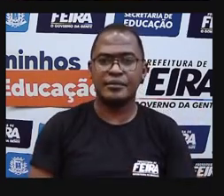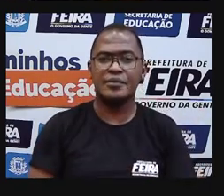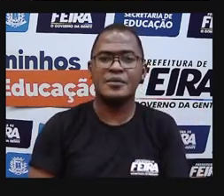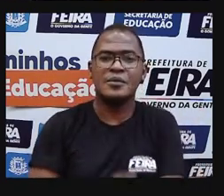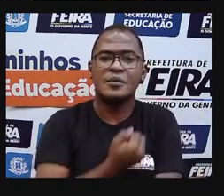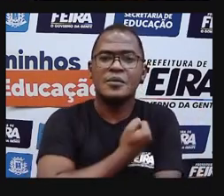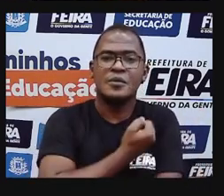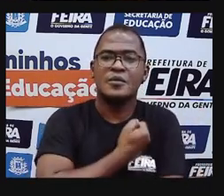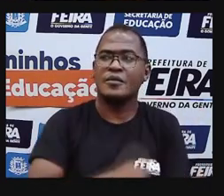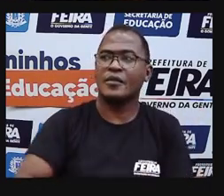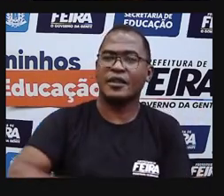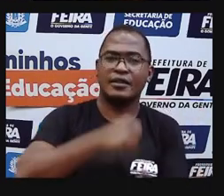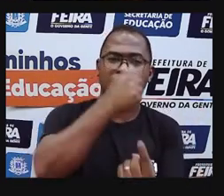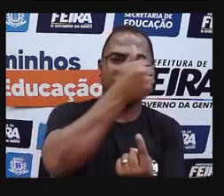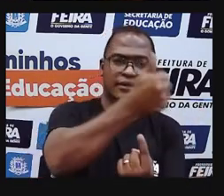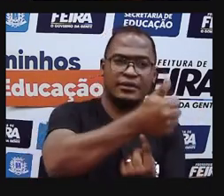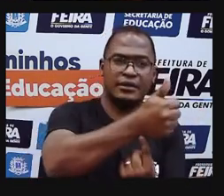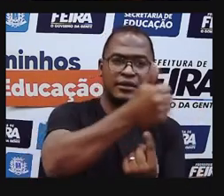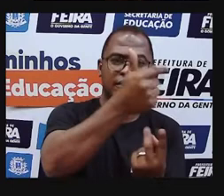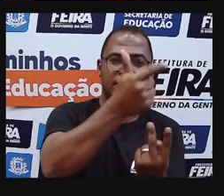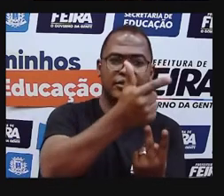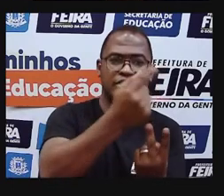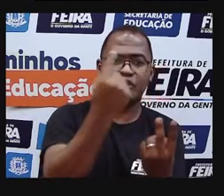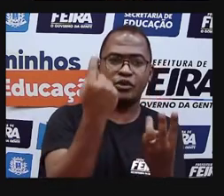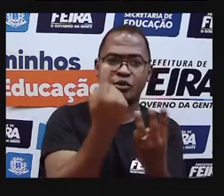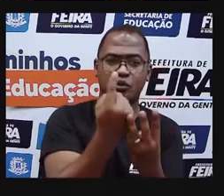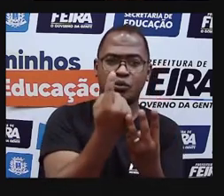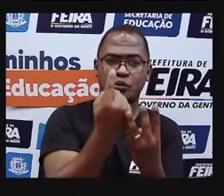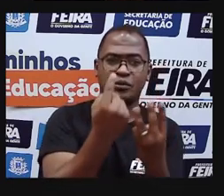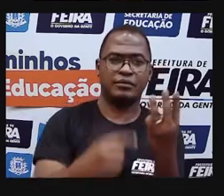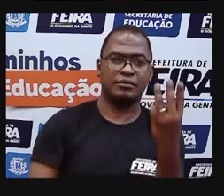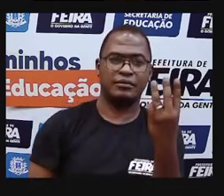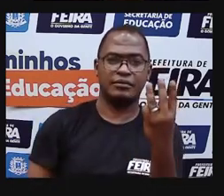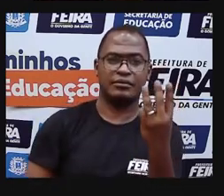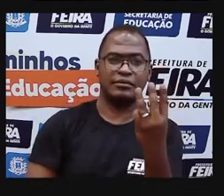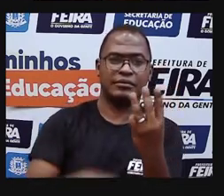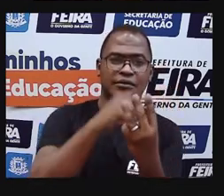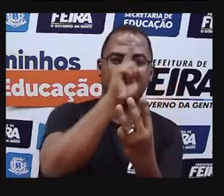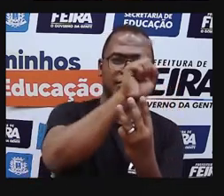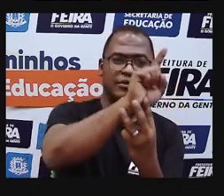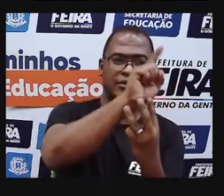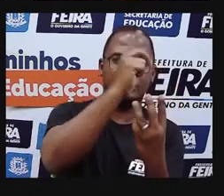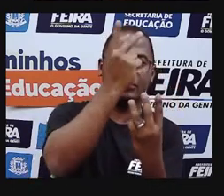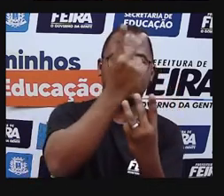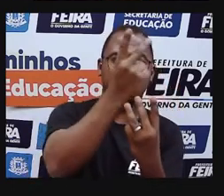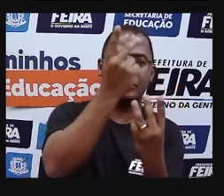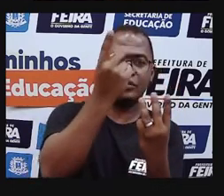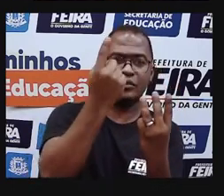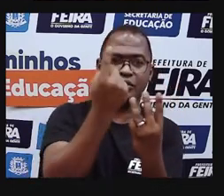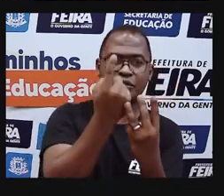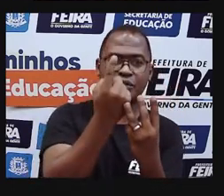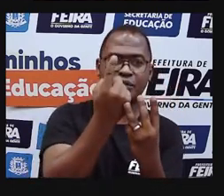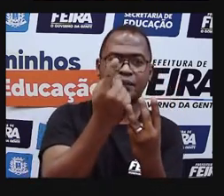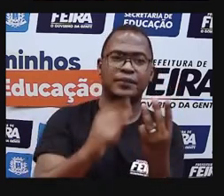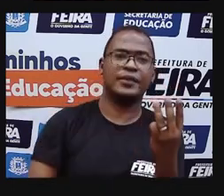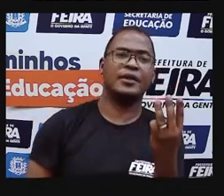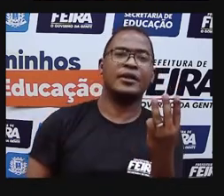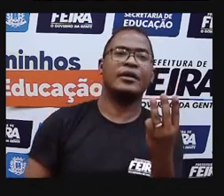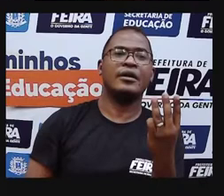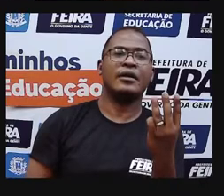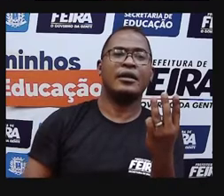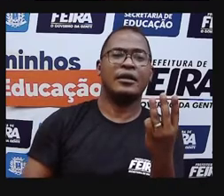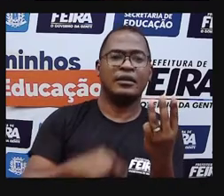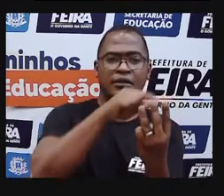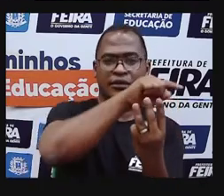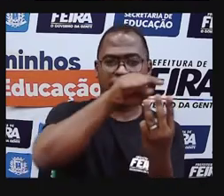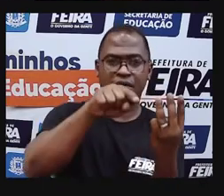121, qual é o número que representa a unidade dentro